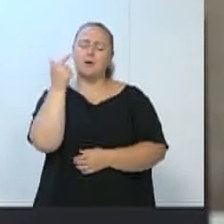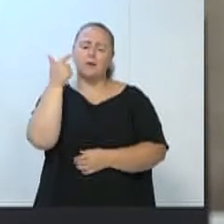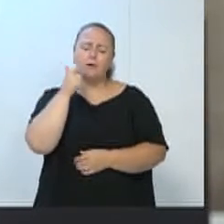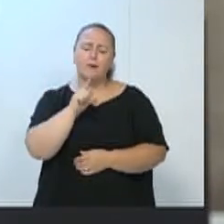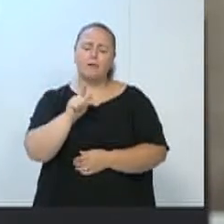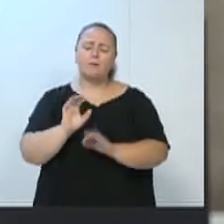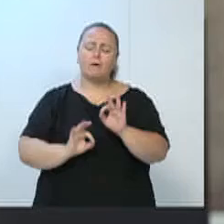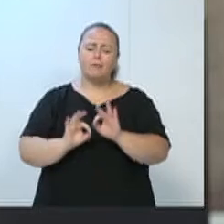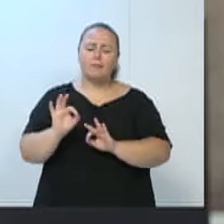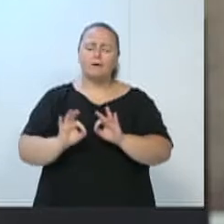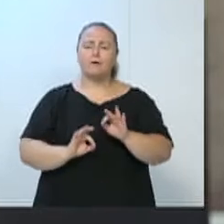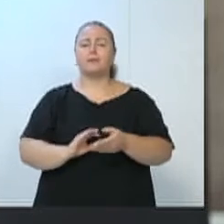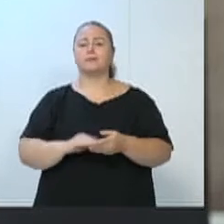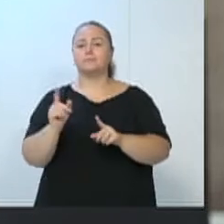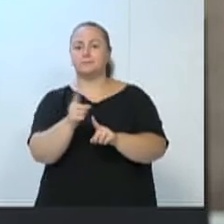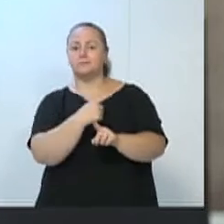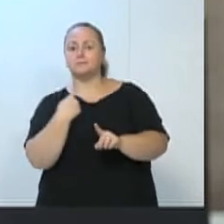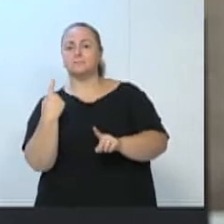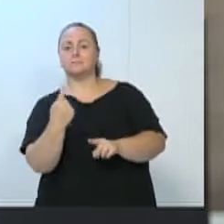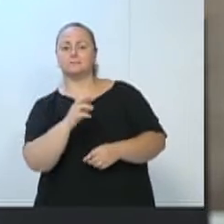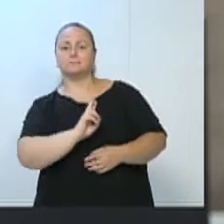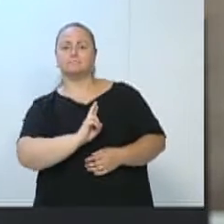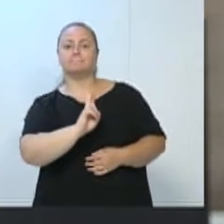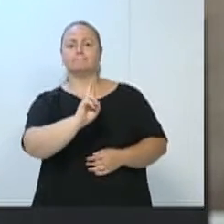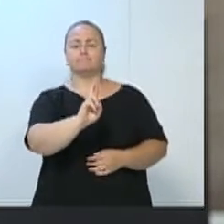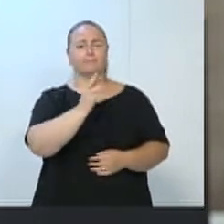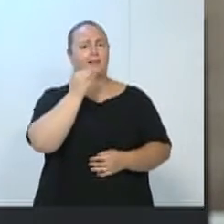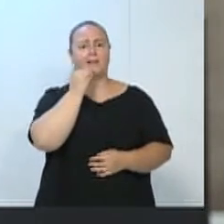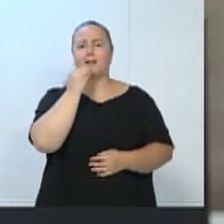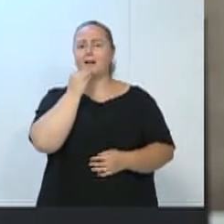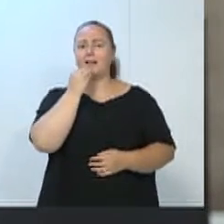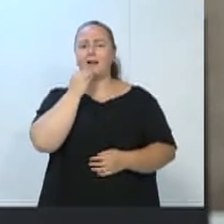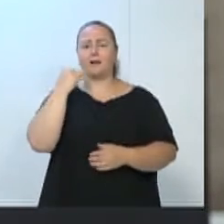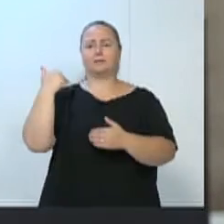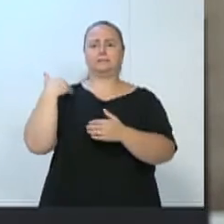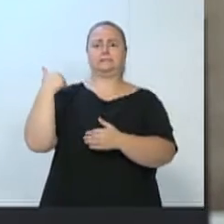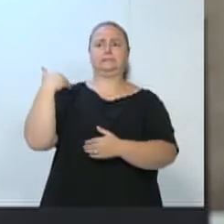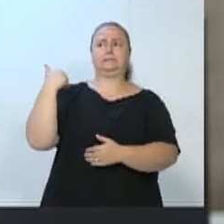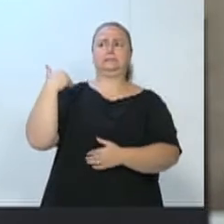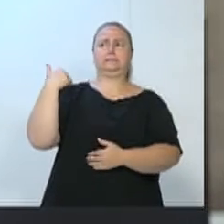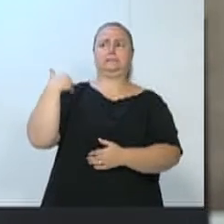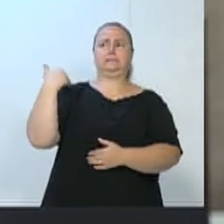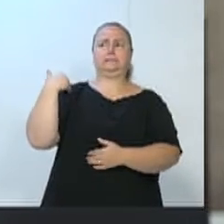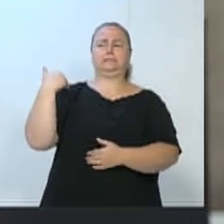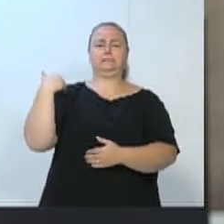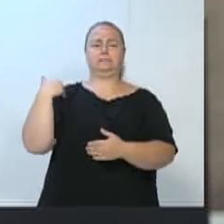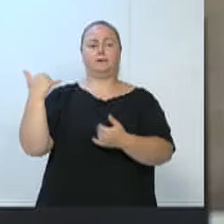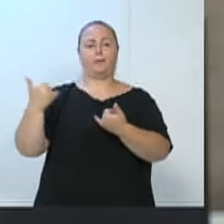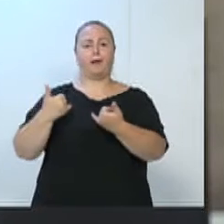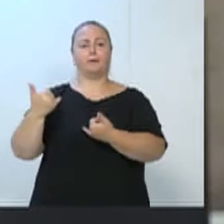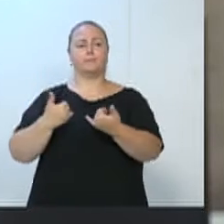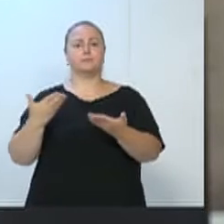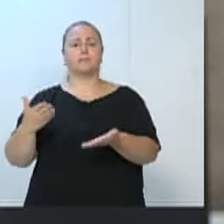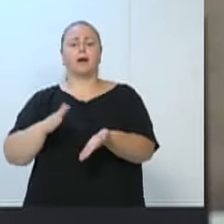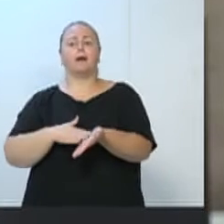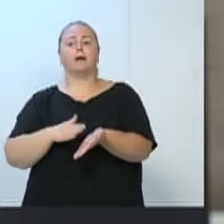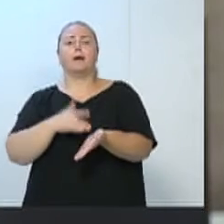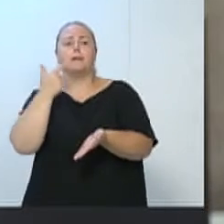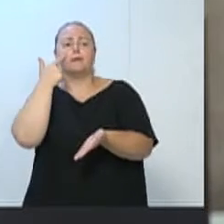nós, como representantes, batemos na nossa porta no dia a dia para, cobrando,